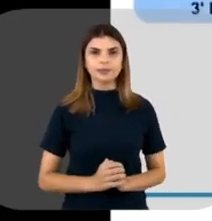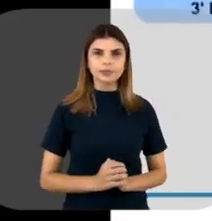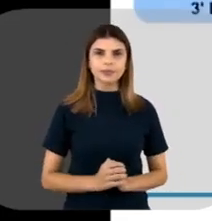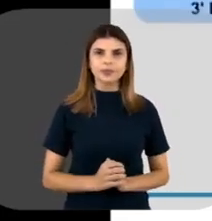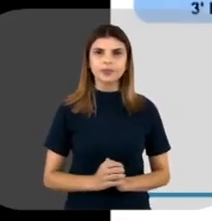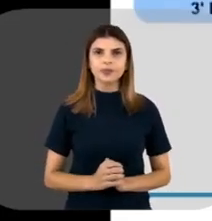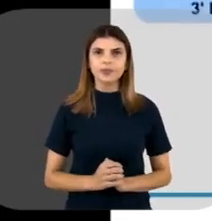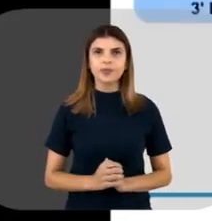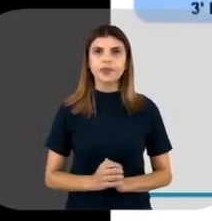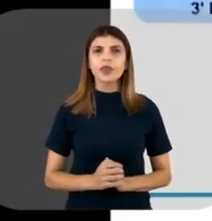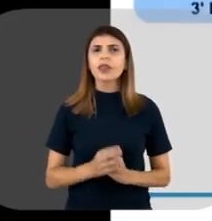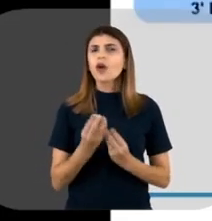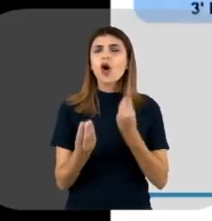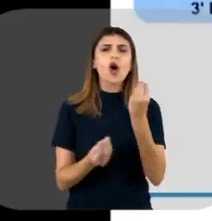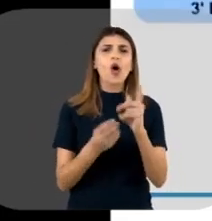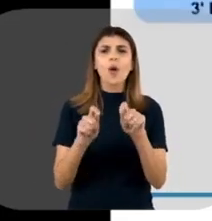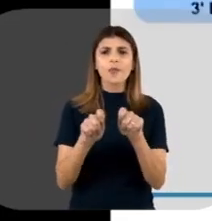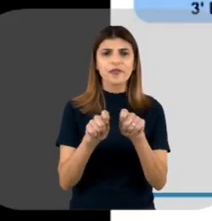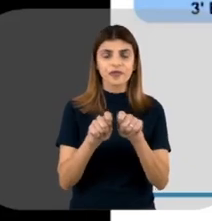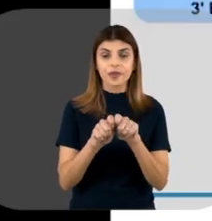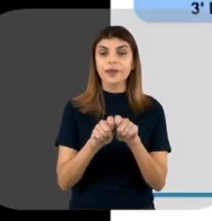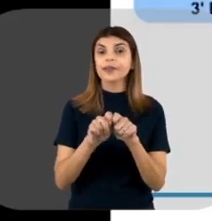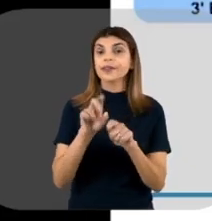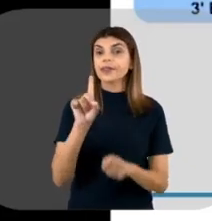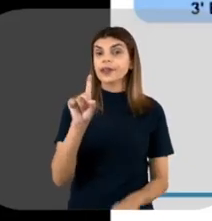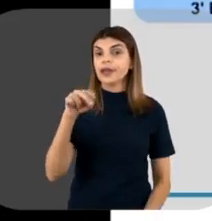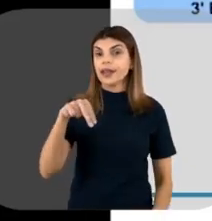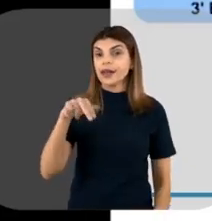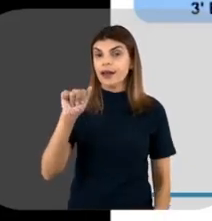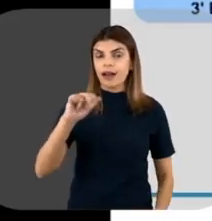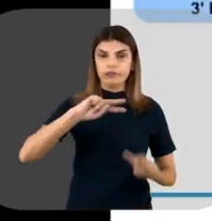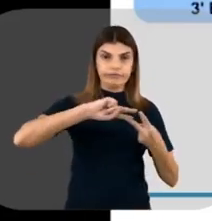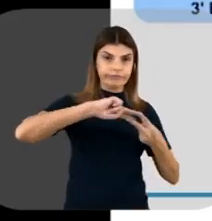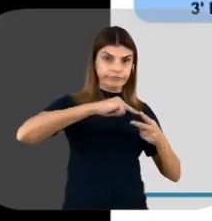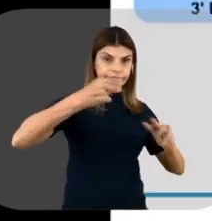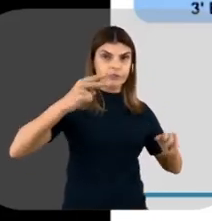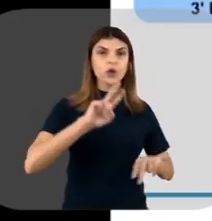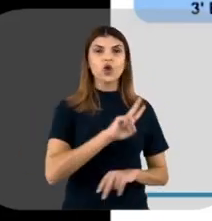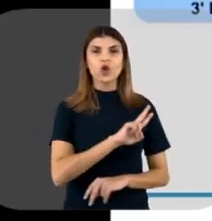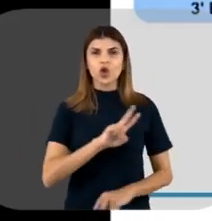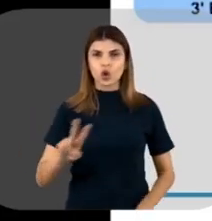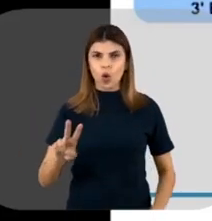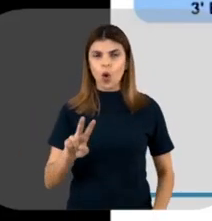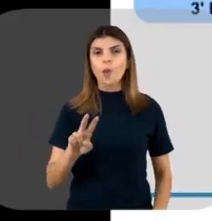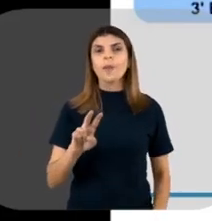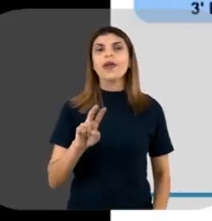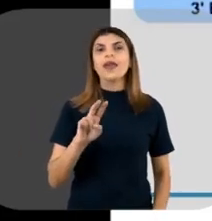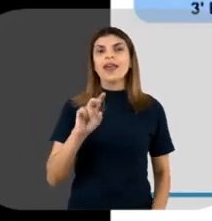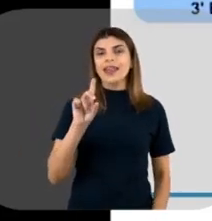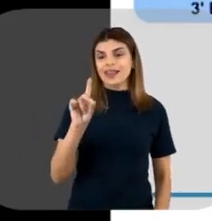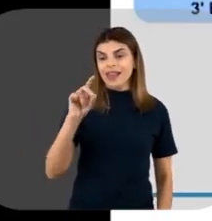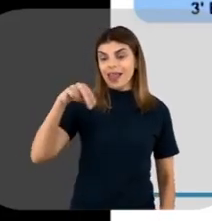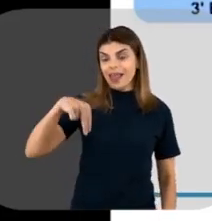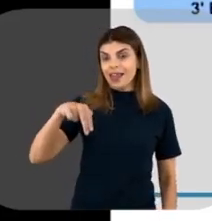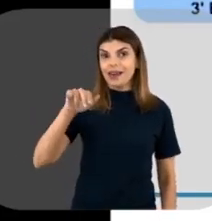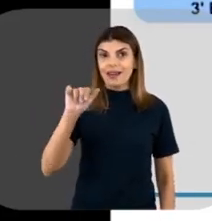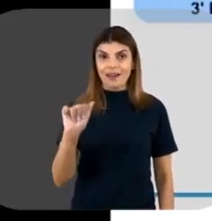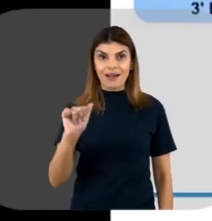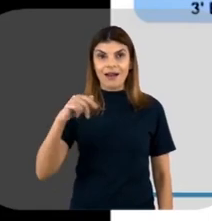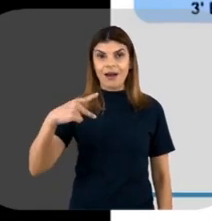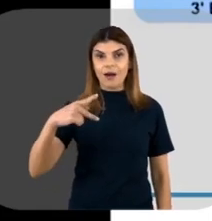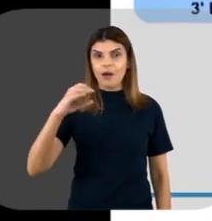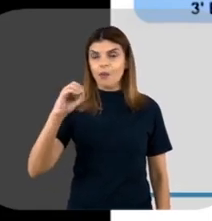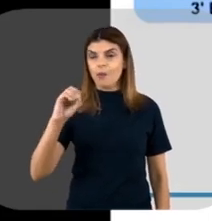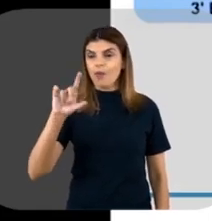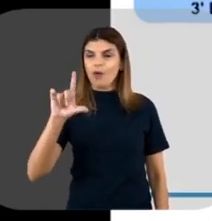A síntese do DNA, ela é feita a partir de uma enzima chamada DNA polimerase, né? Essa DNA polimerase, como